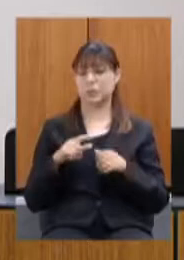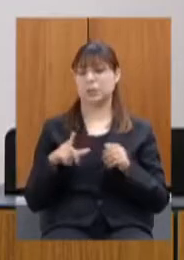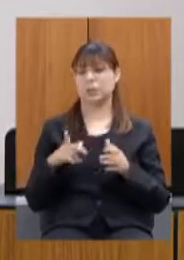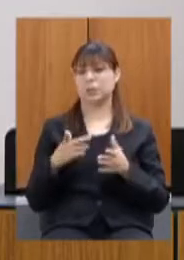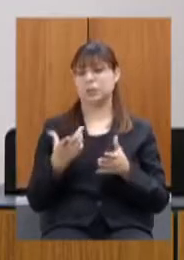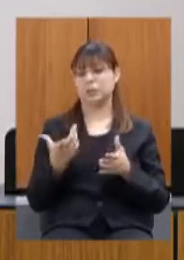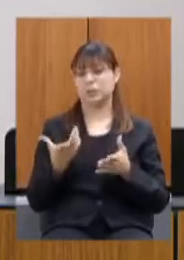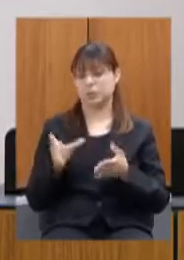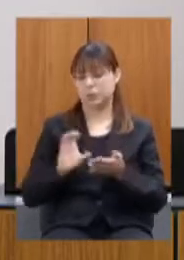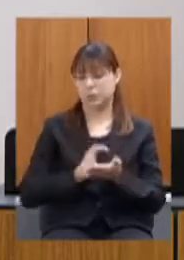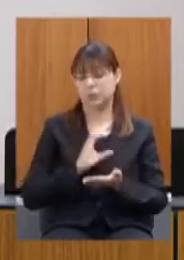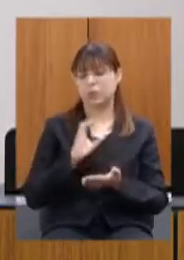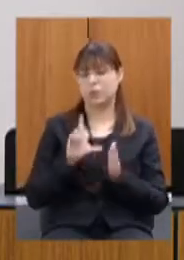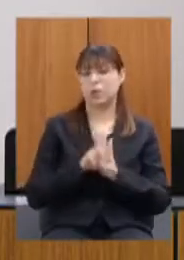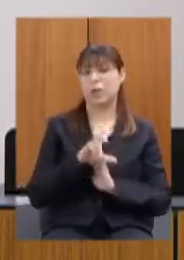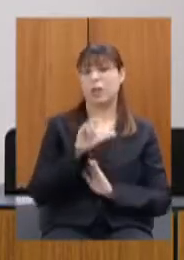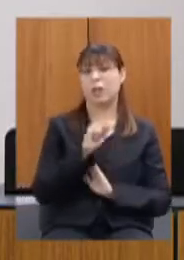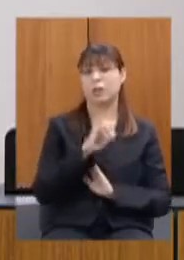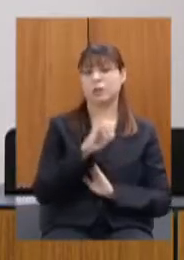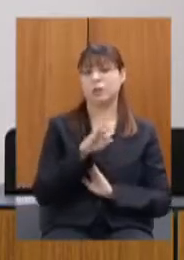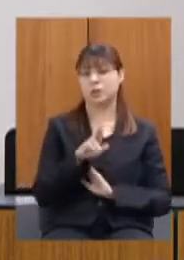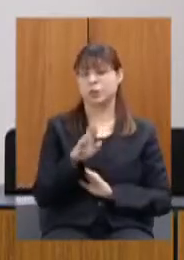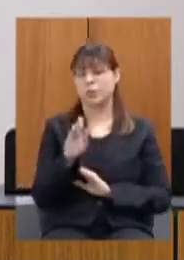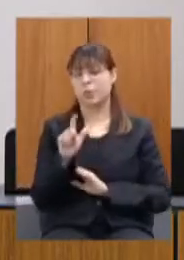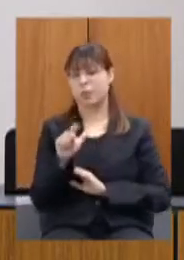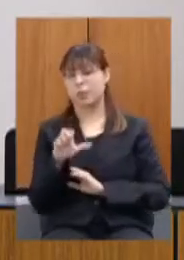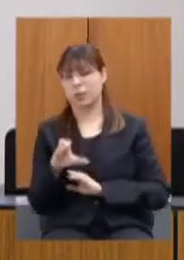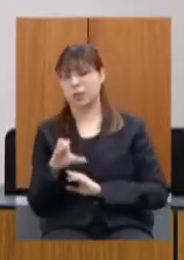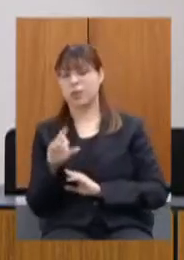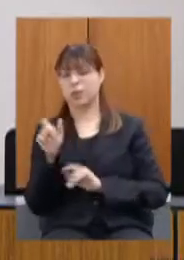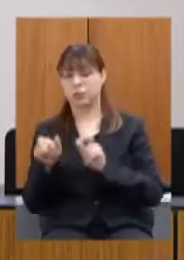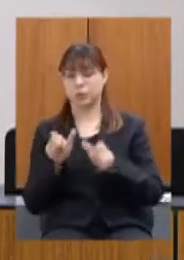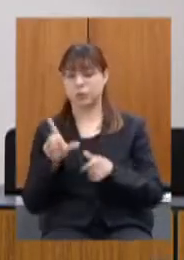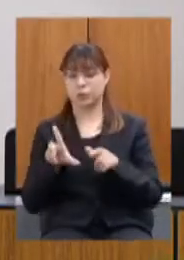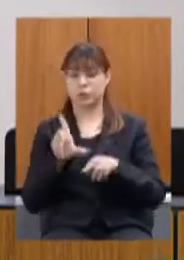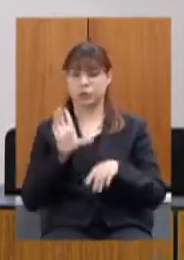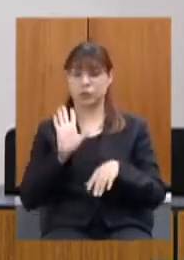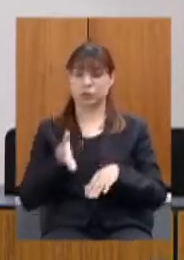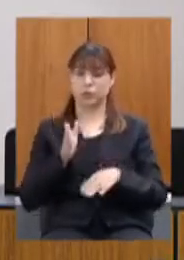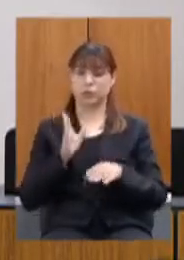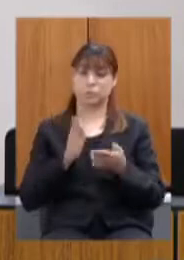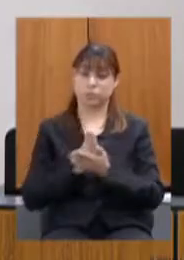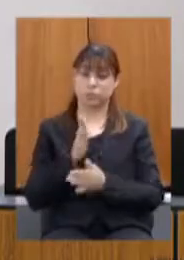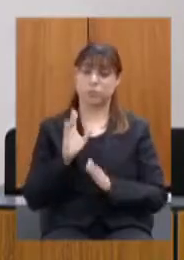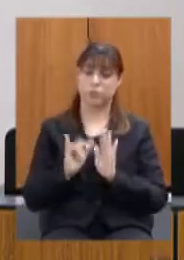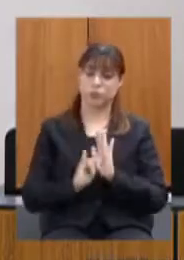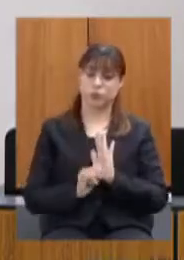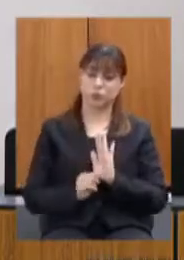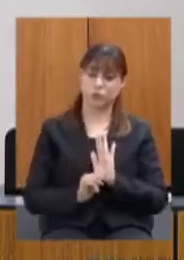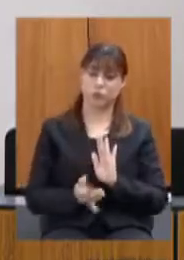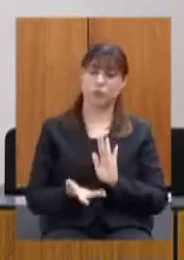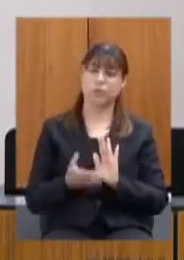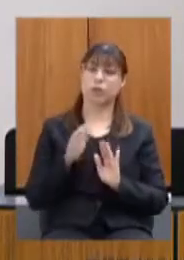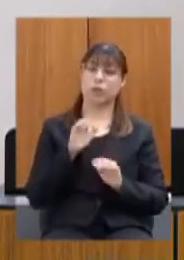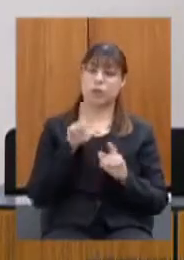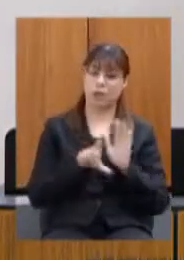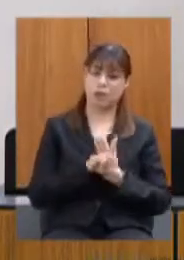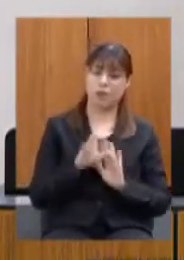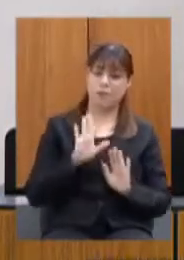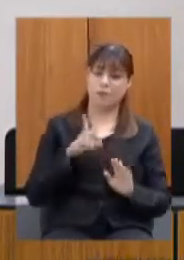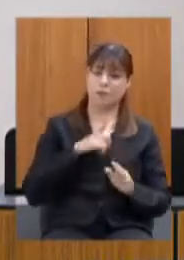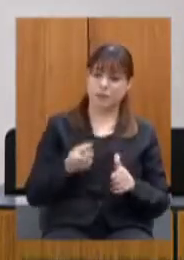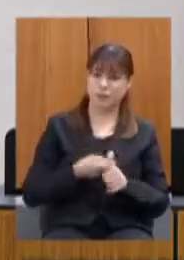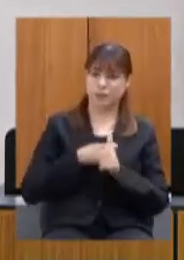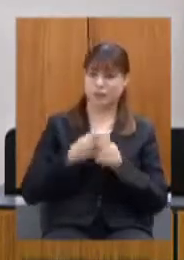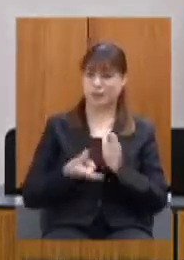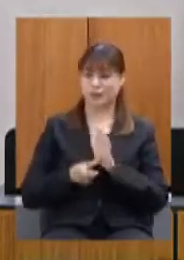de Minas Gerais se o cidadão que foi selecionado em um edital da lei Aldir Blanc tiver débitos para com o estado antes de